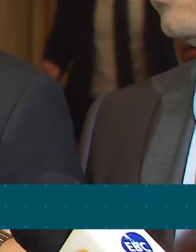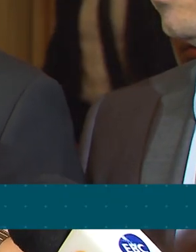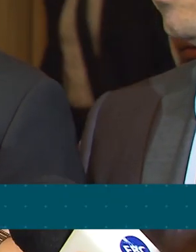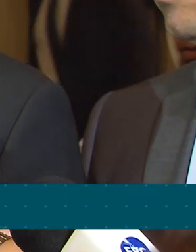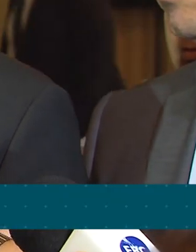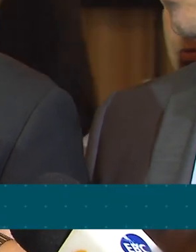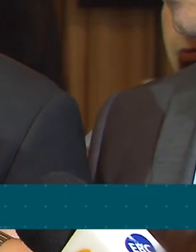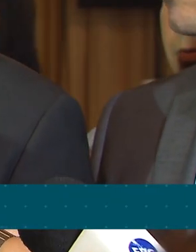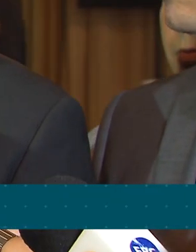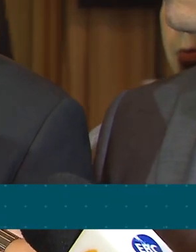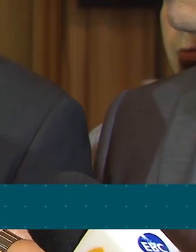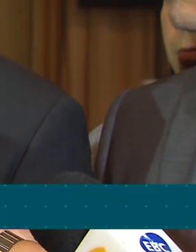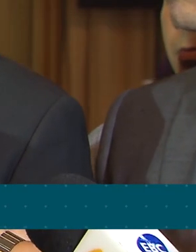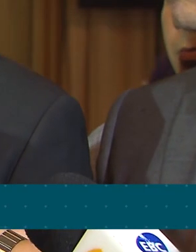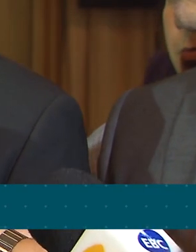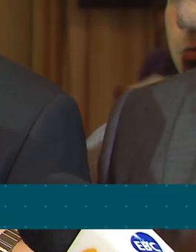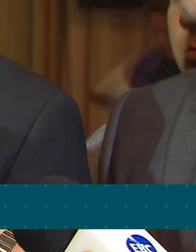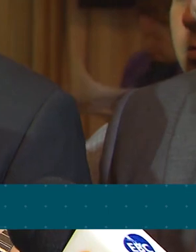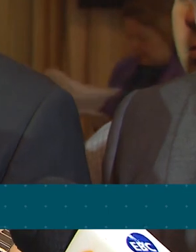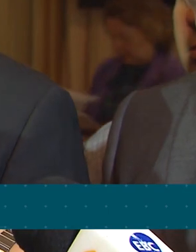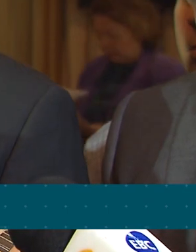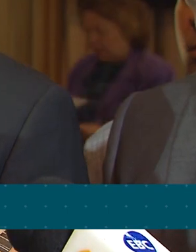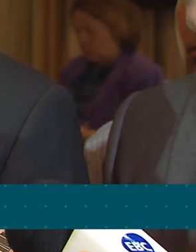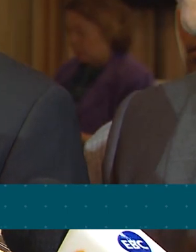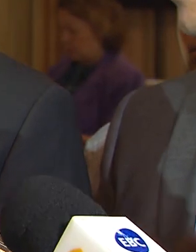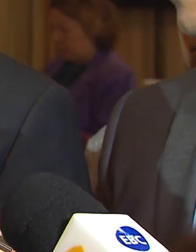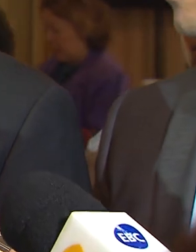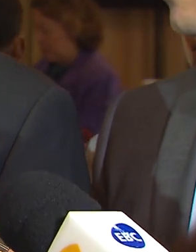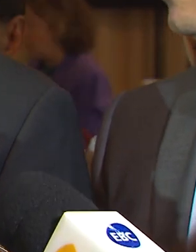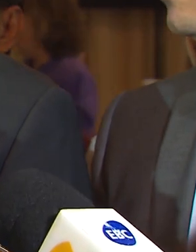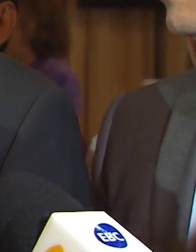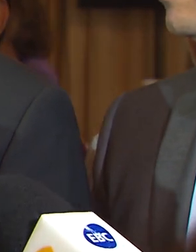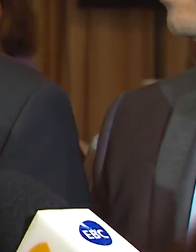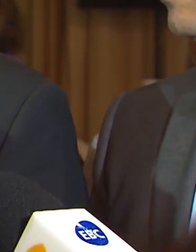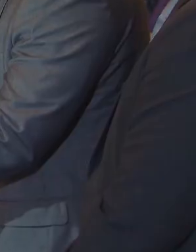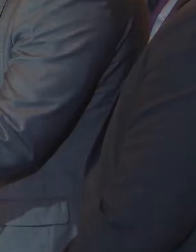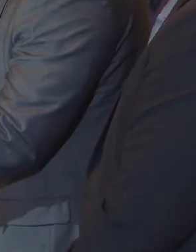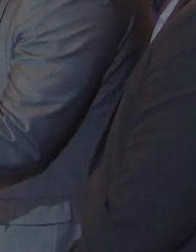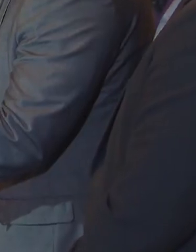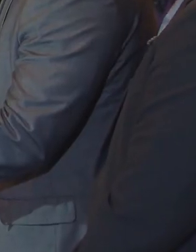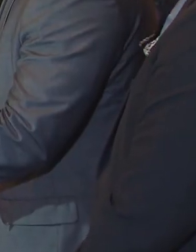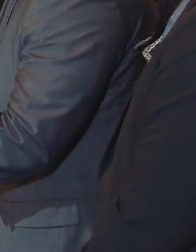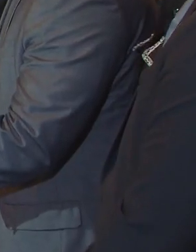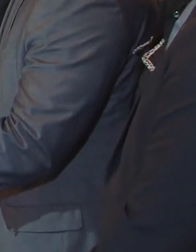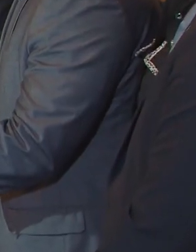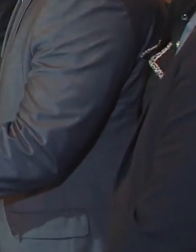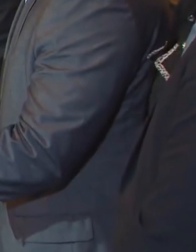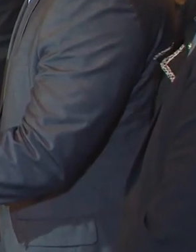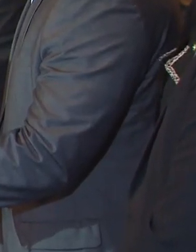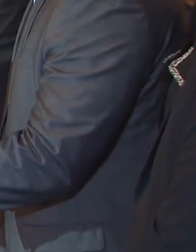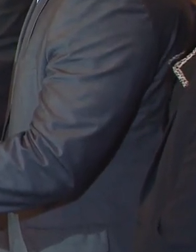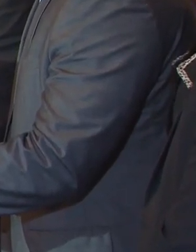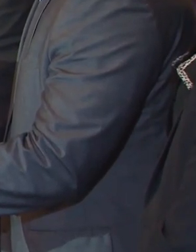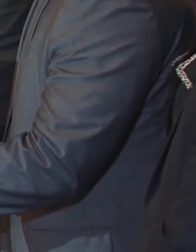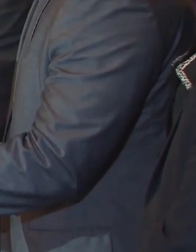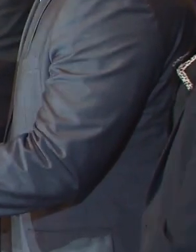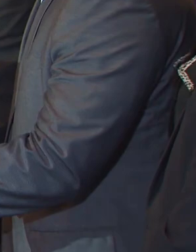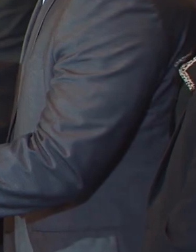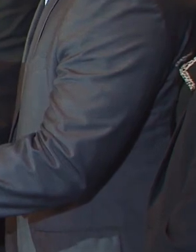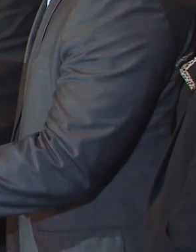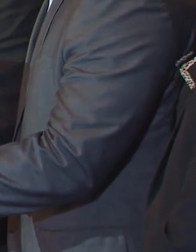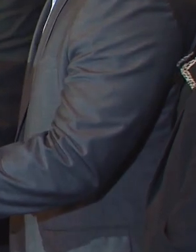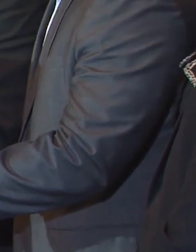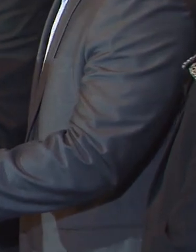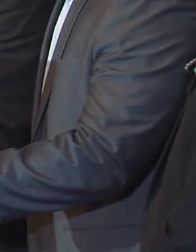liberação de recursos que nós estávamos pleiteando desde 1995. E só agora, com o apoio do nosso senador